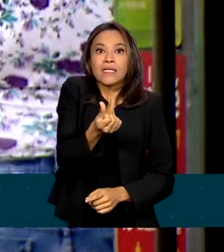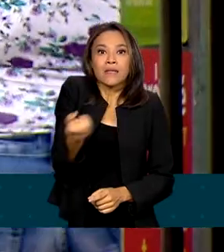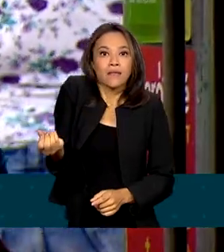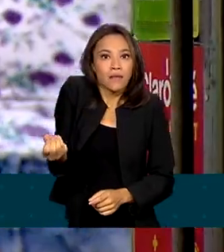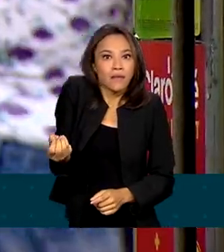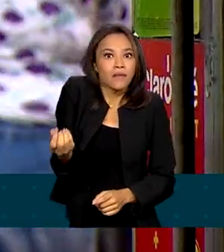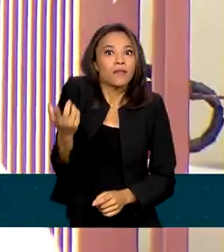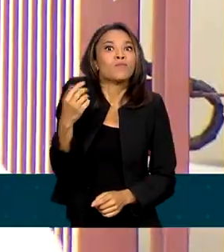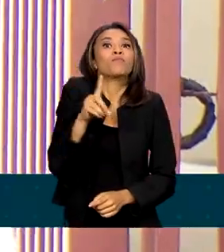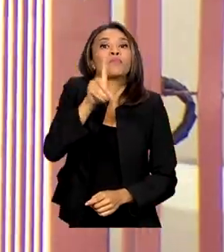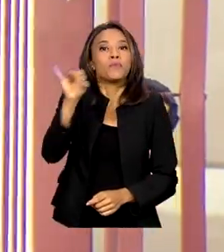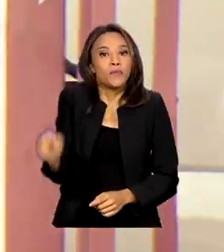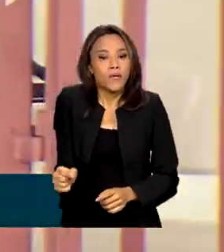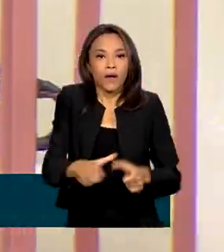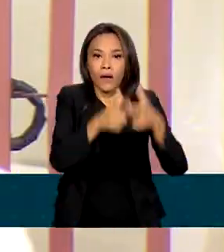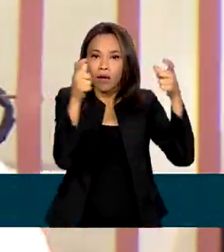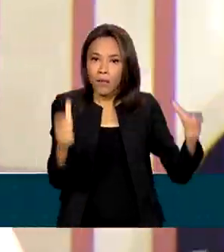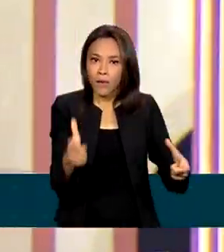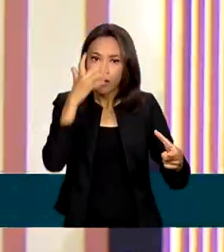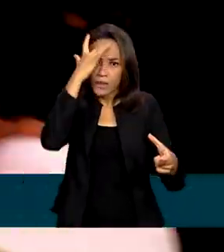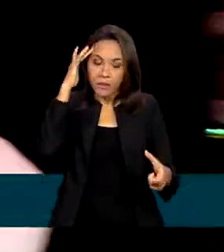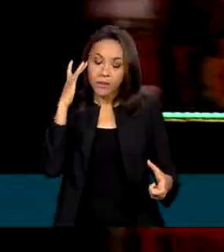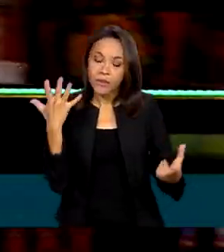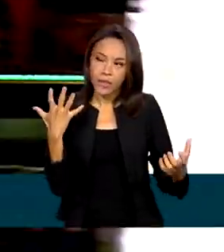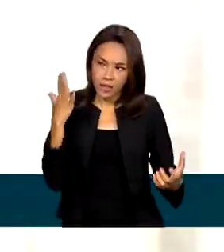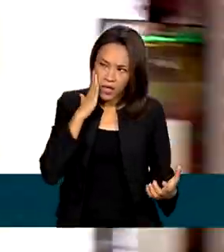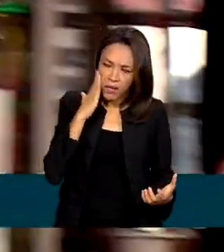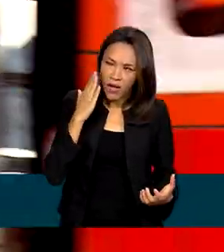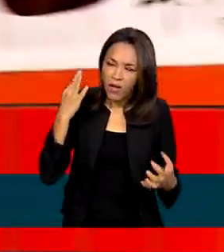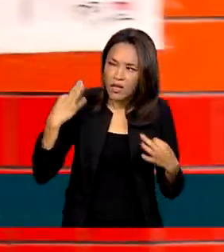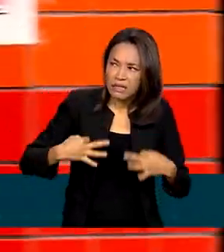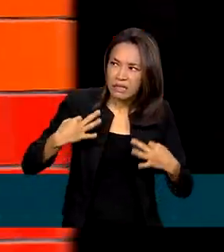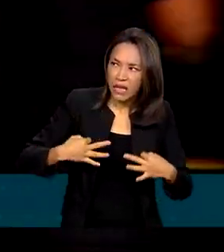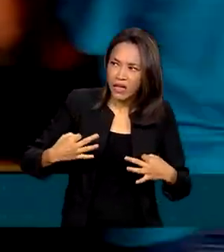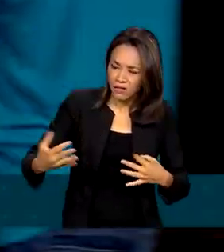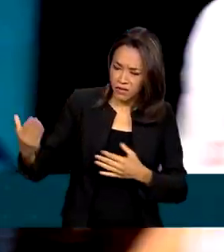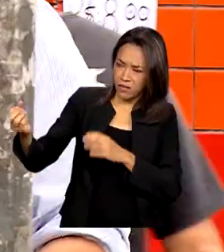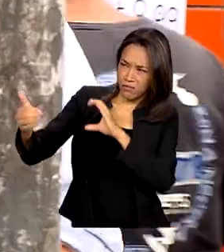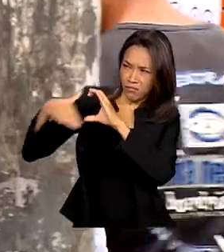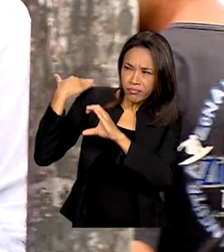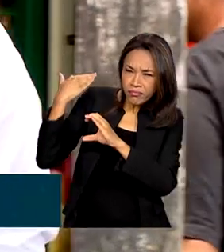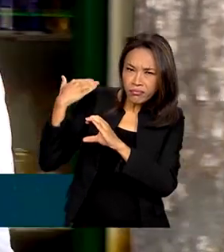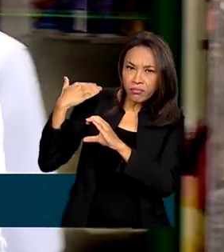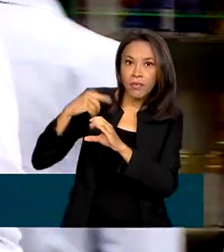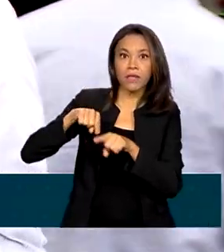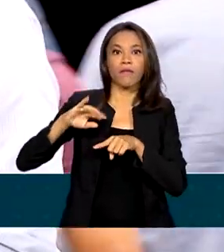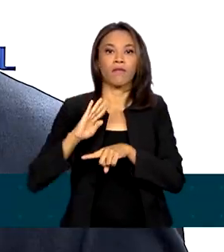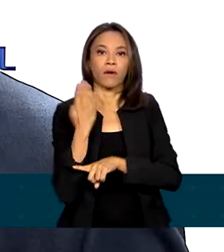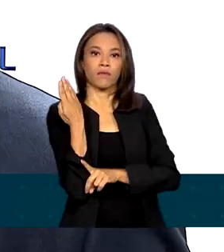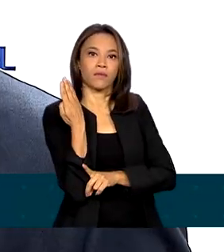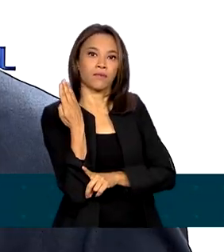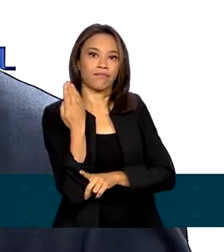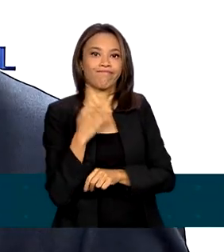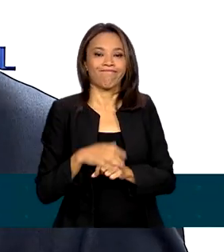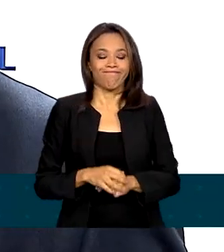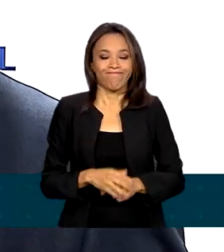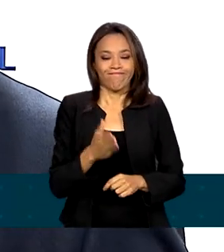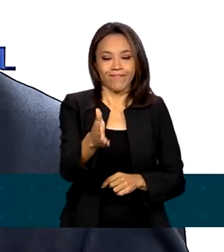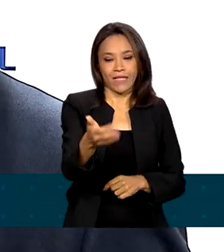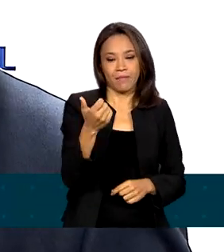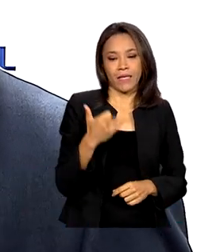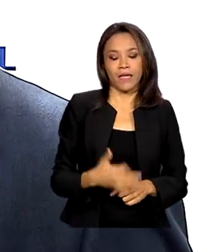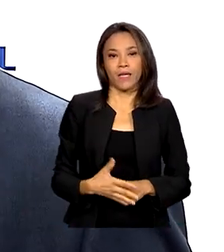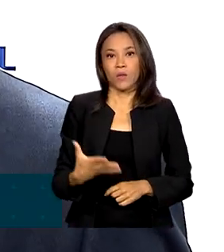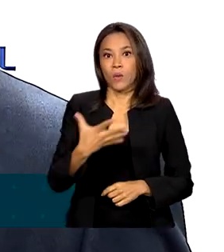A maioria das pessoas queria confirmar mensagens recebidas que são falsas. Os golpes, via de